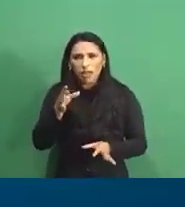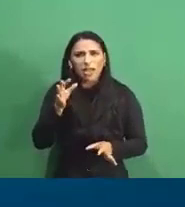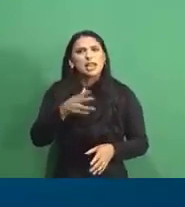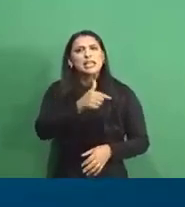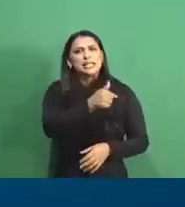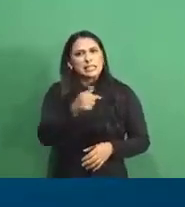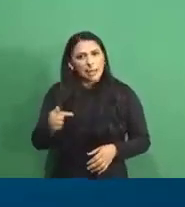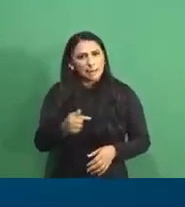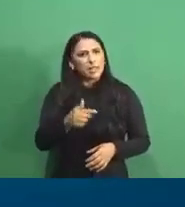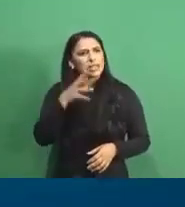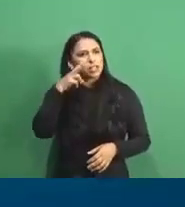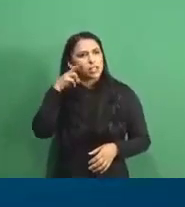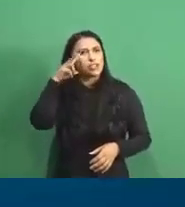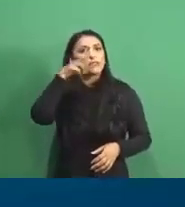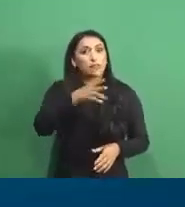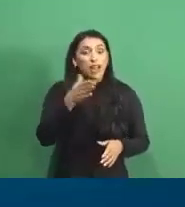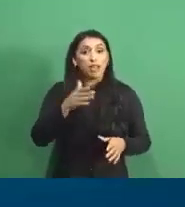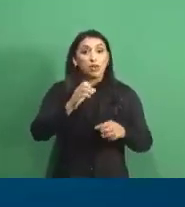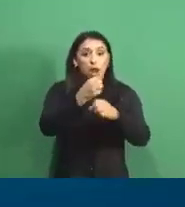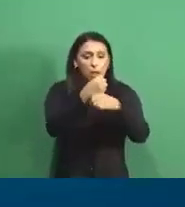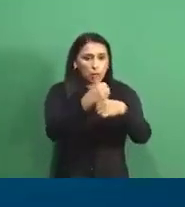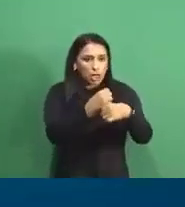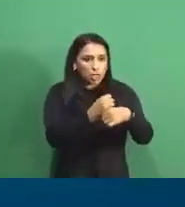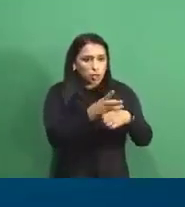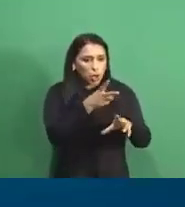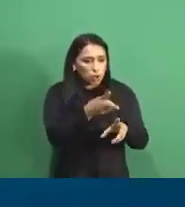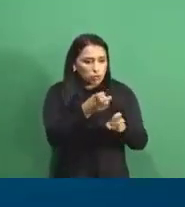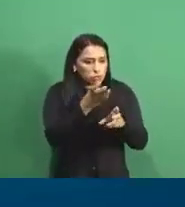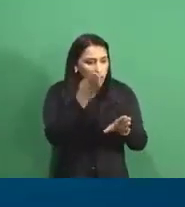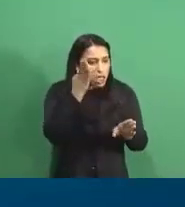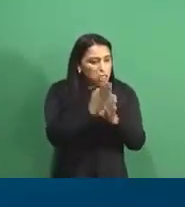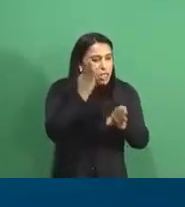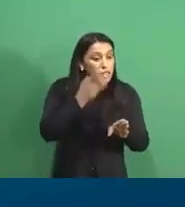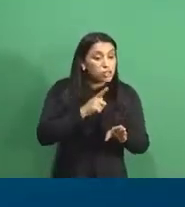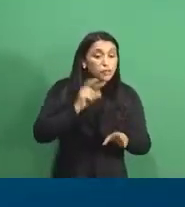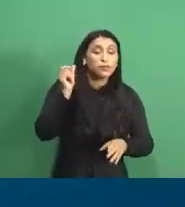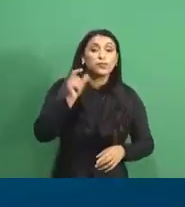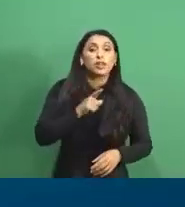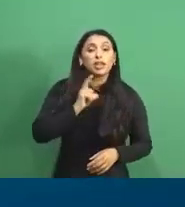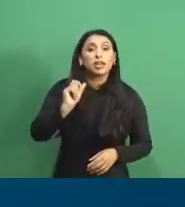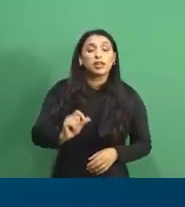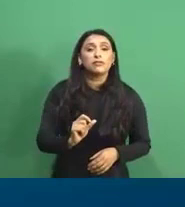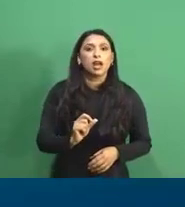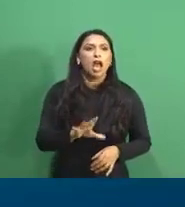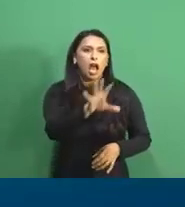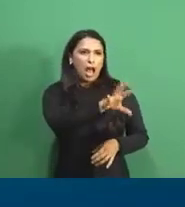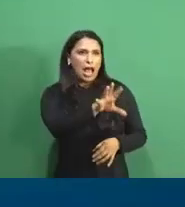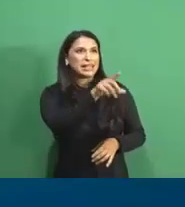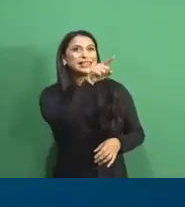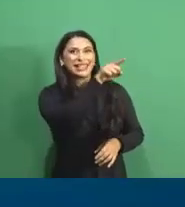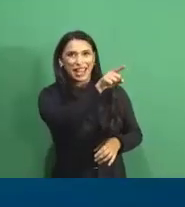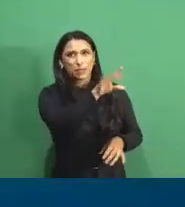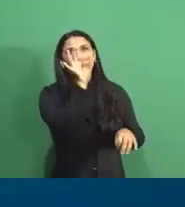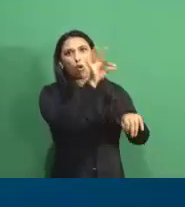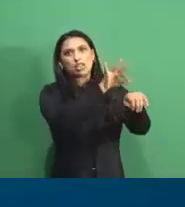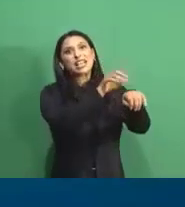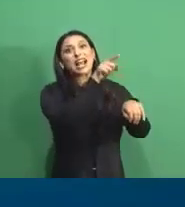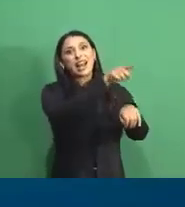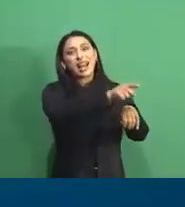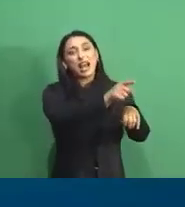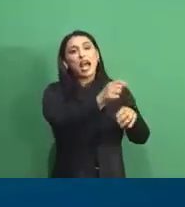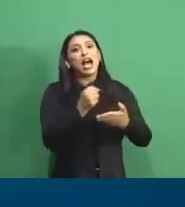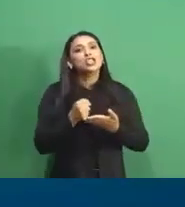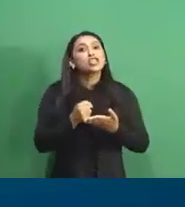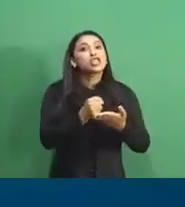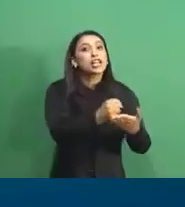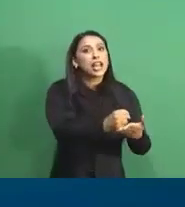semanal, porque precisa ir até o laboratório para a identificação. E aí, se consegue regional. Ah, tem mosca na região. A gente consegue